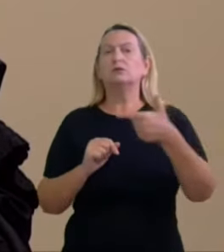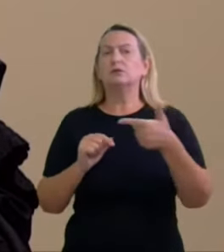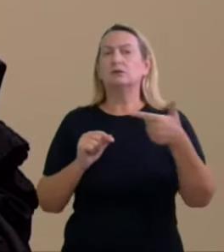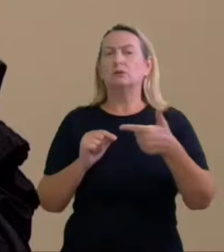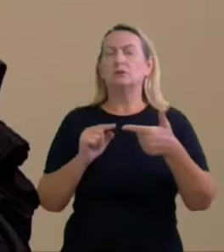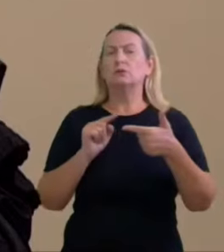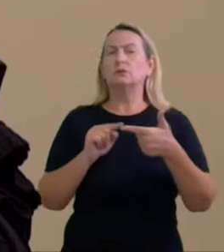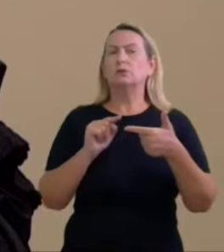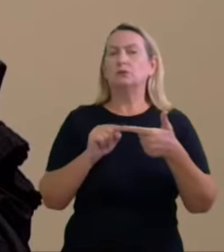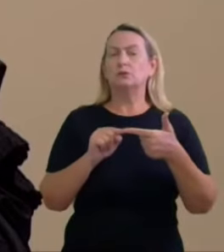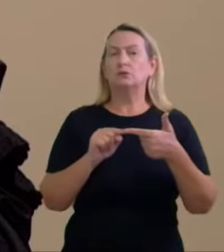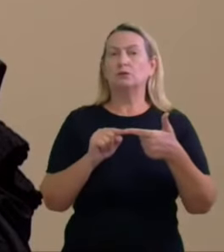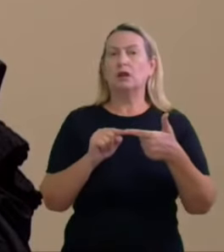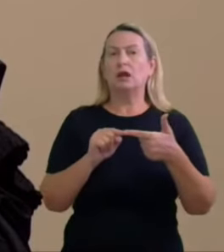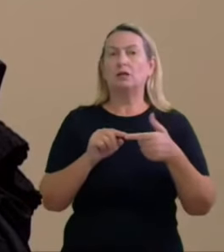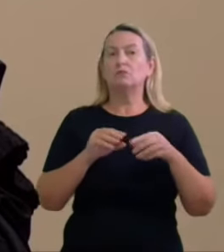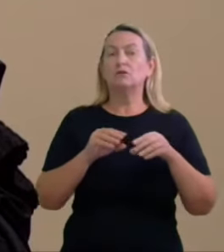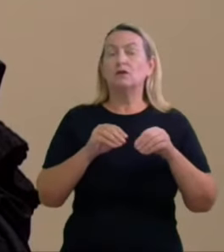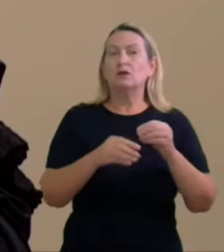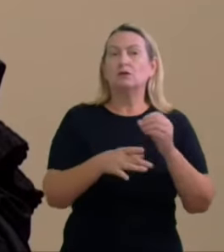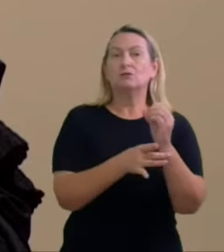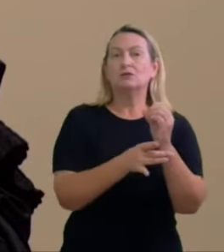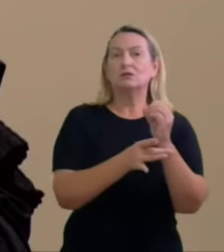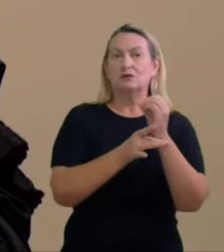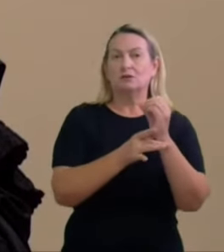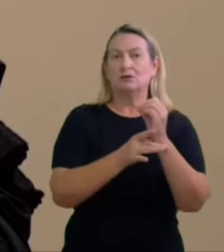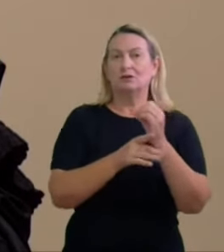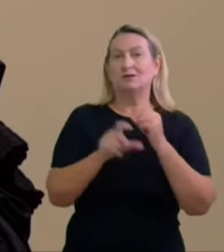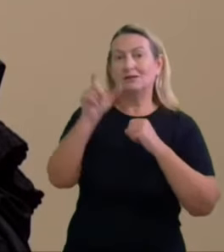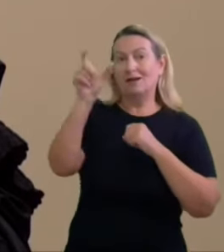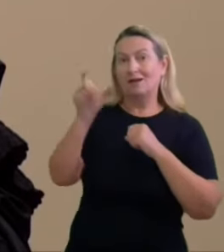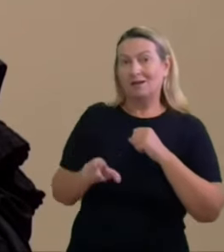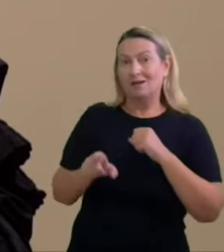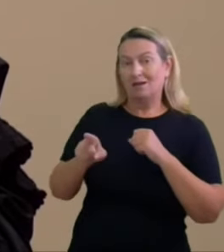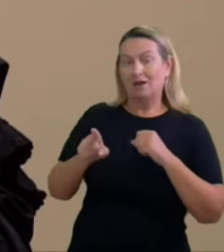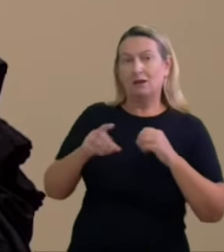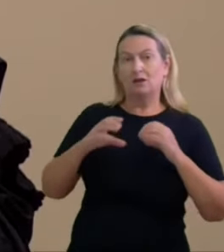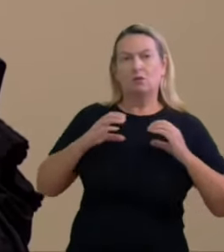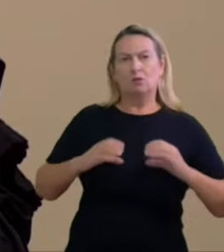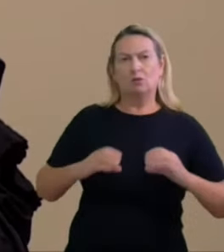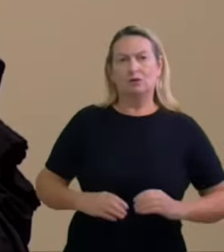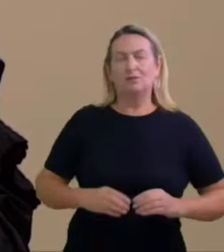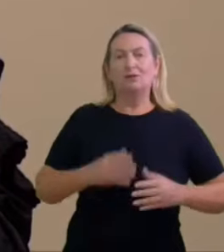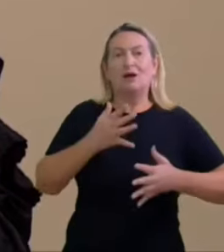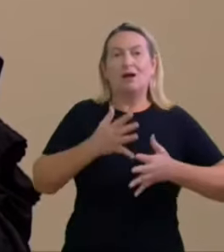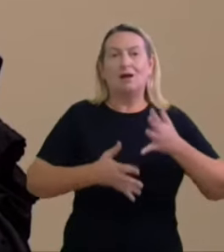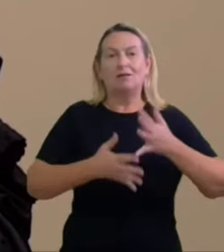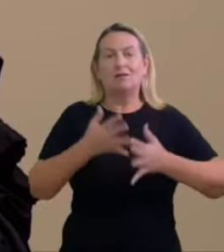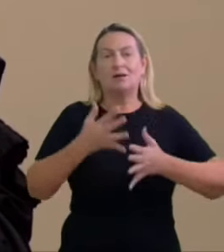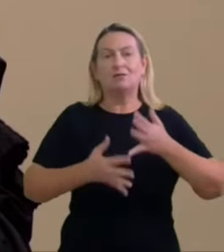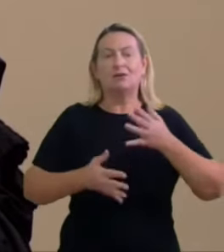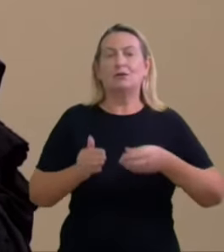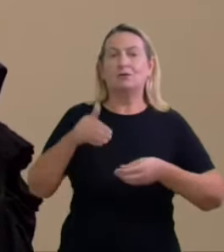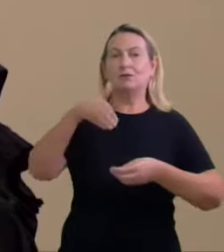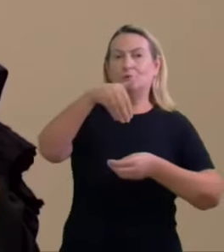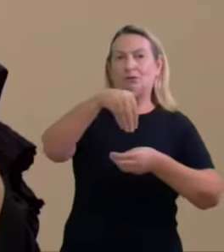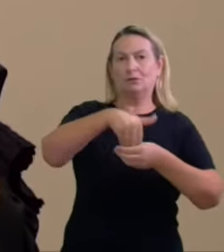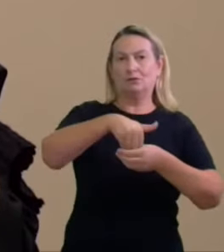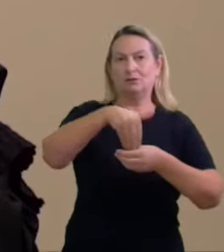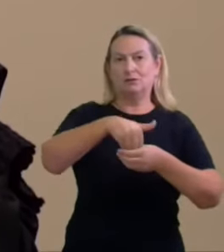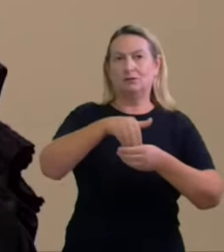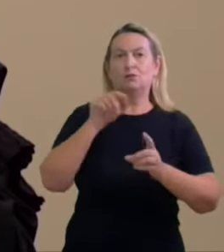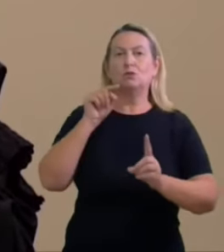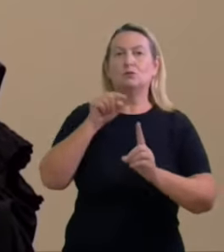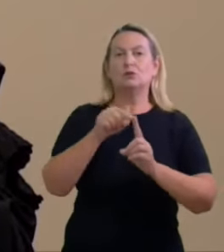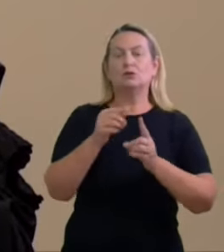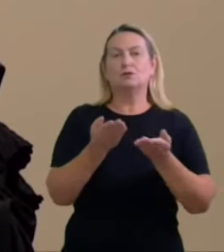necessária segurança que essas condutas foram nocivas ao ambiente eleitoral que elas tiveram condão de desequilibrar o pleito